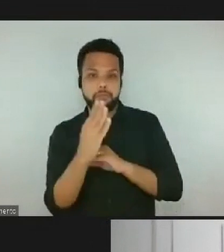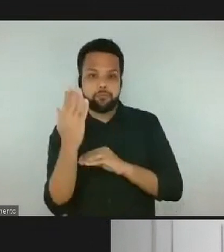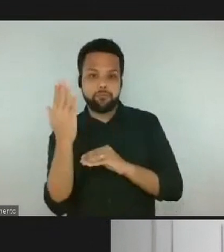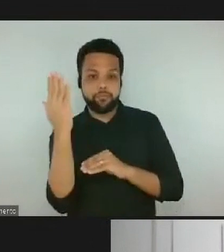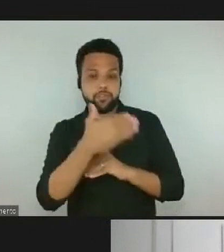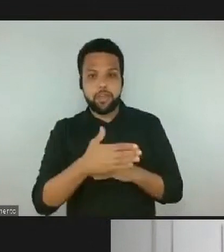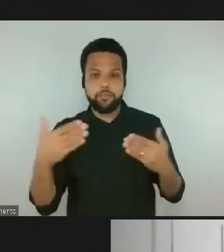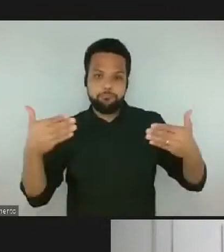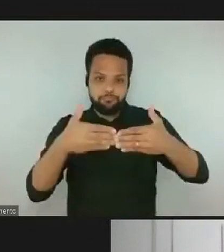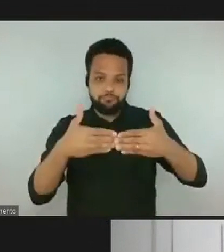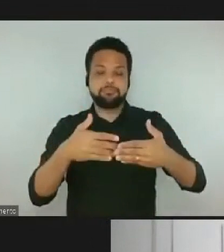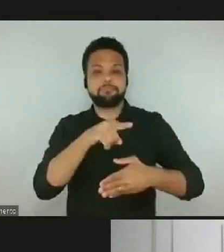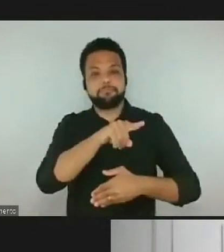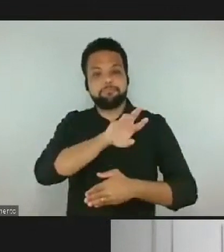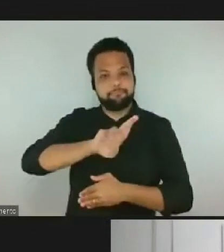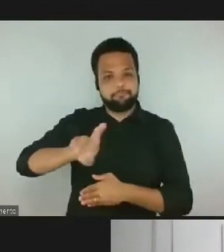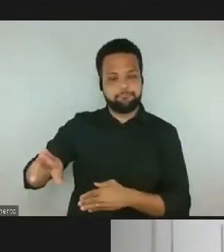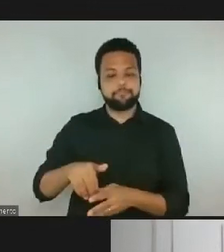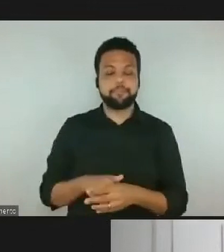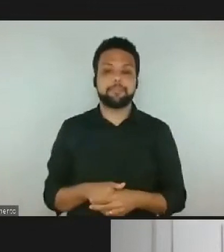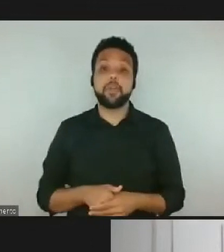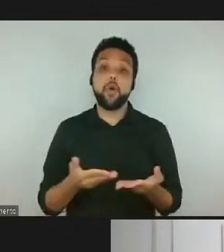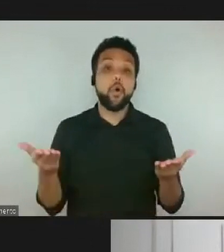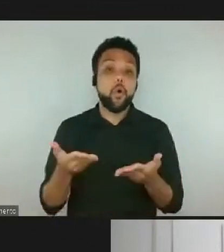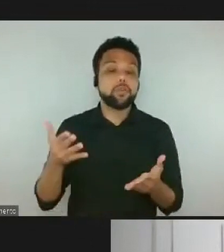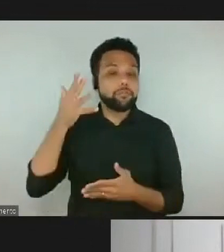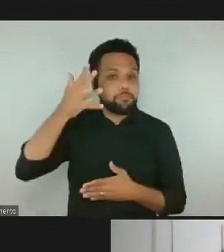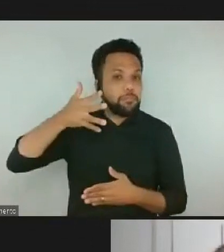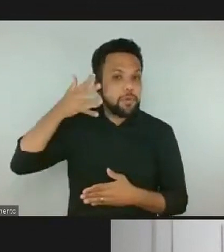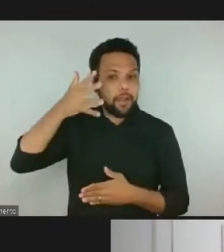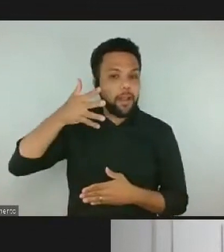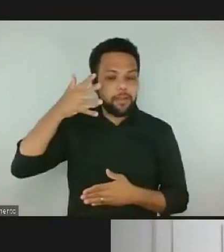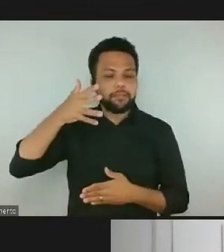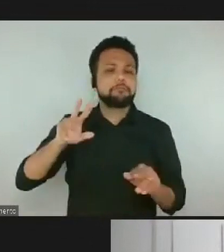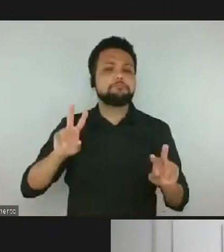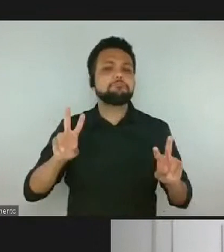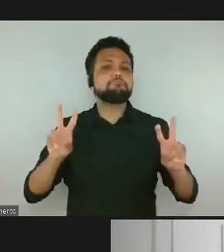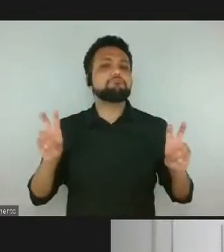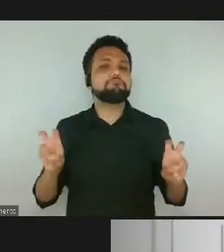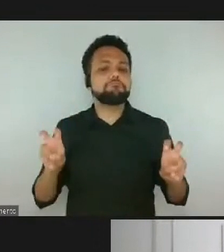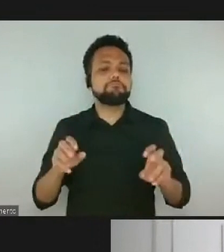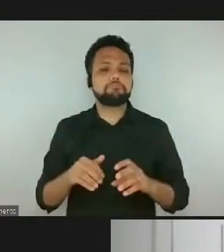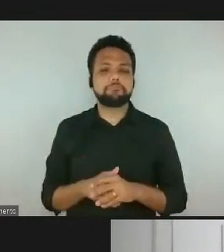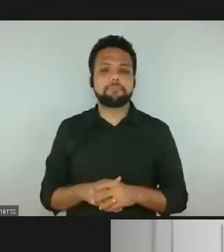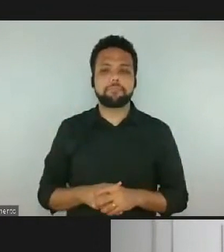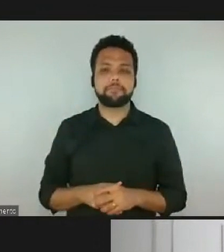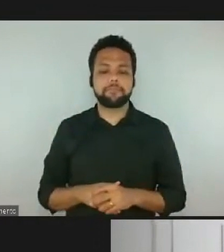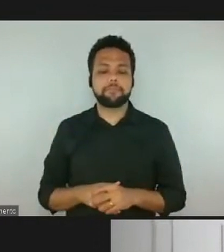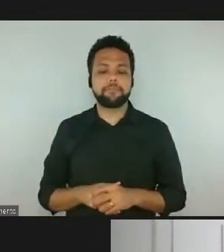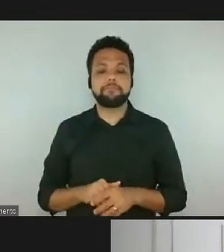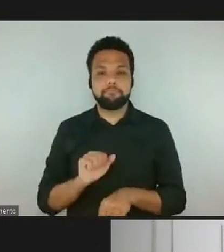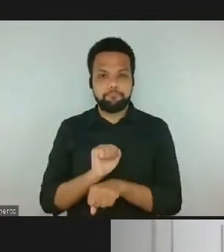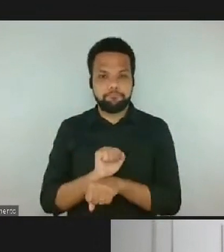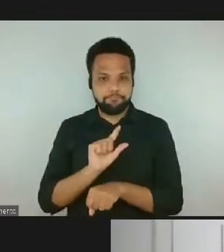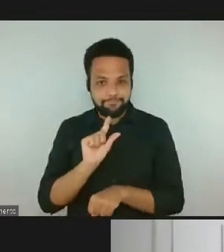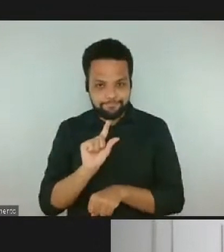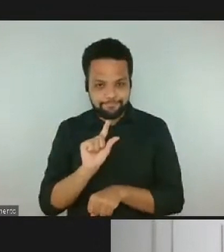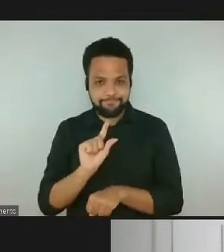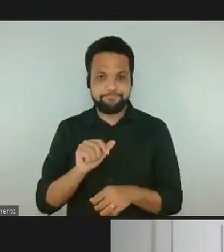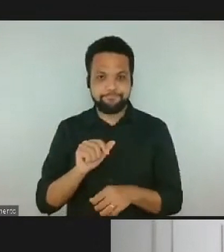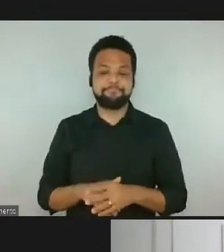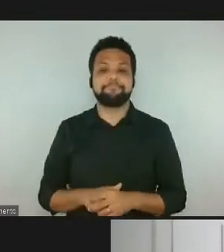ela chama-se, peraí, ela chama-se, peraí que eu mudei aqui.